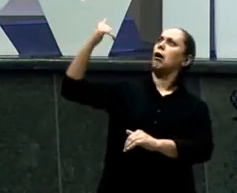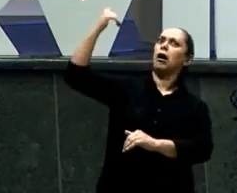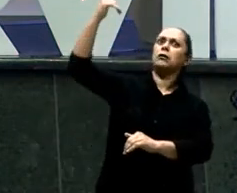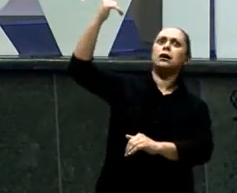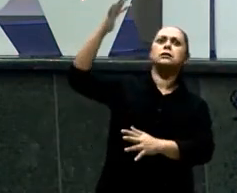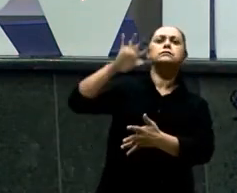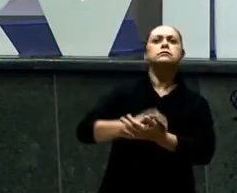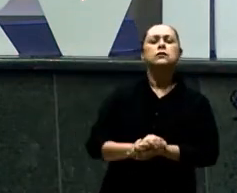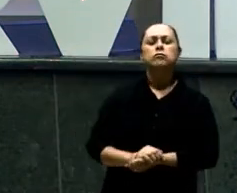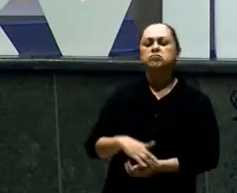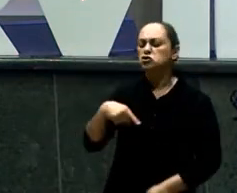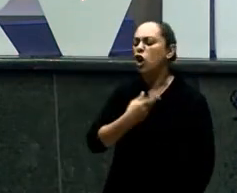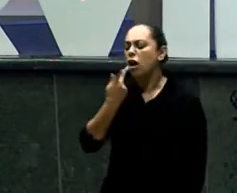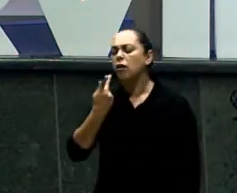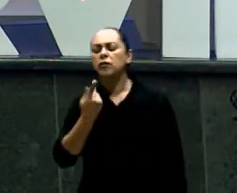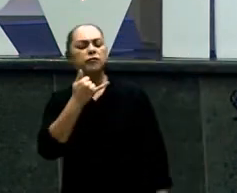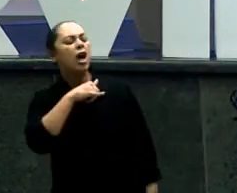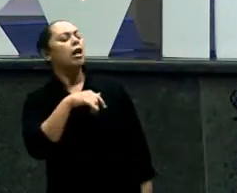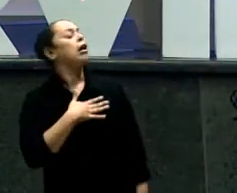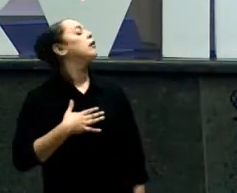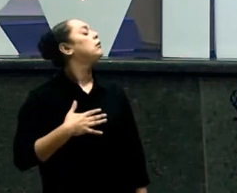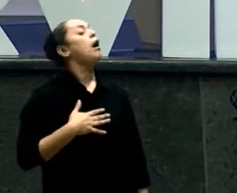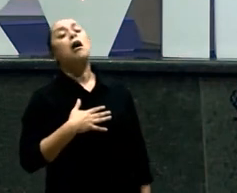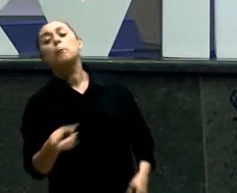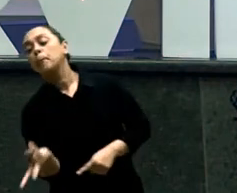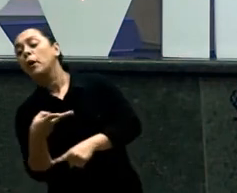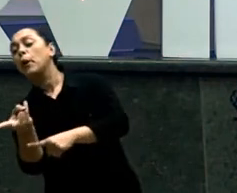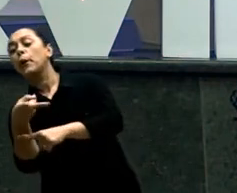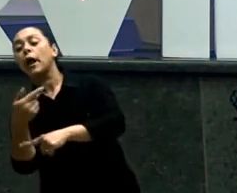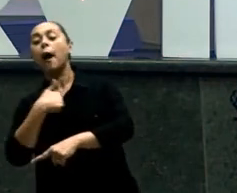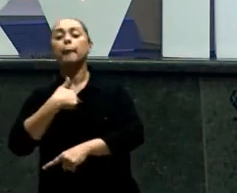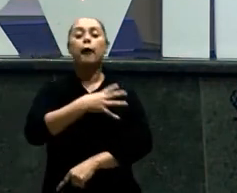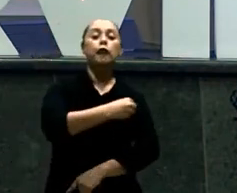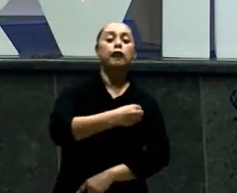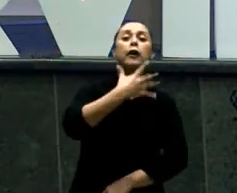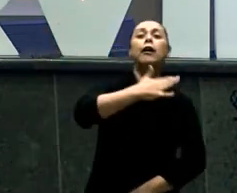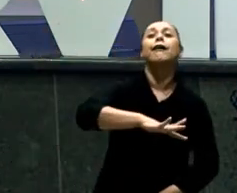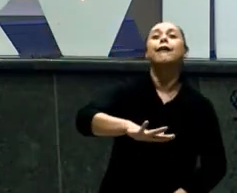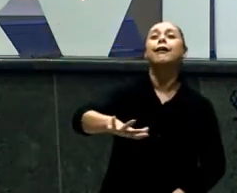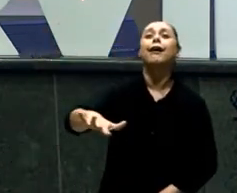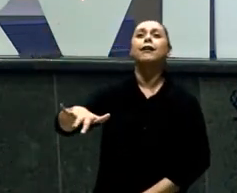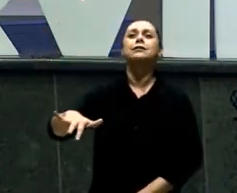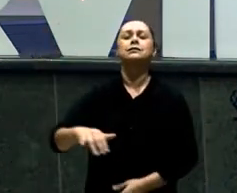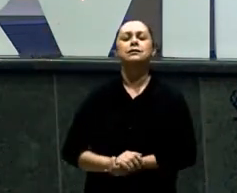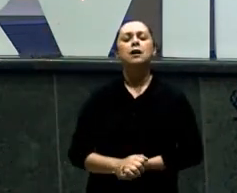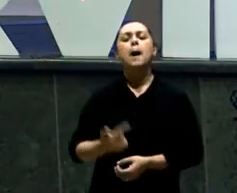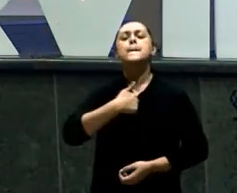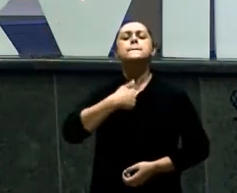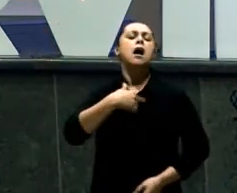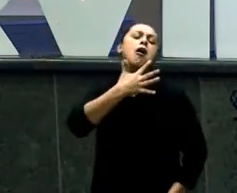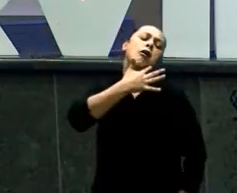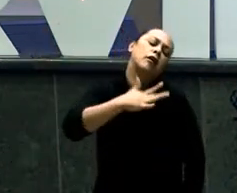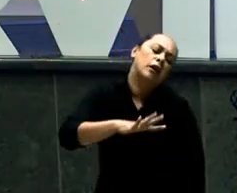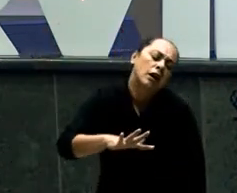crianças Cadê os meninos Bem Aí quando fala Cadê as crianças Cadê os meninos A gente pensa assim Ah deve ter uns Dez, doze anos Meninos